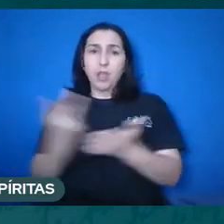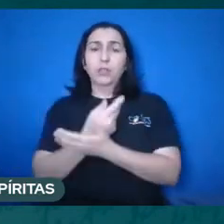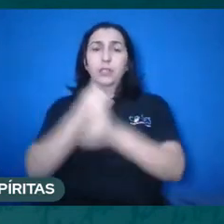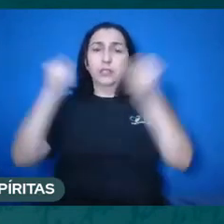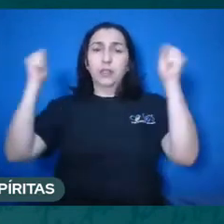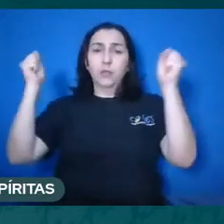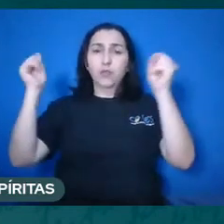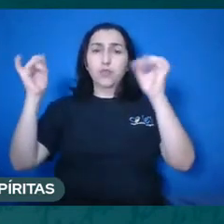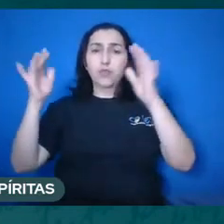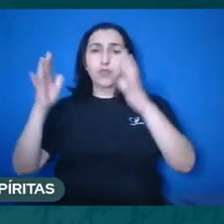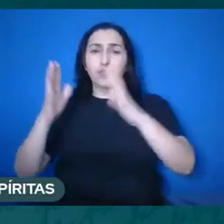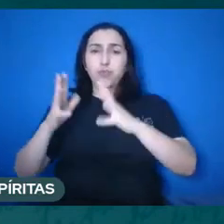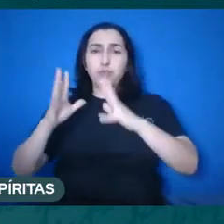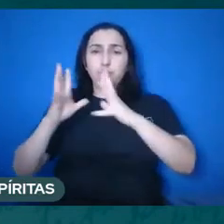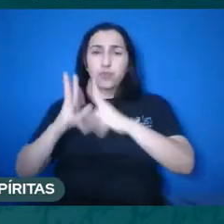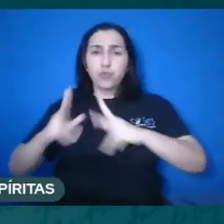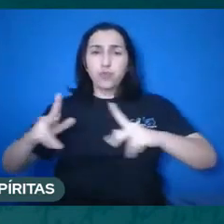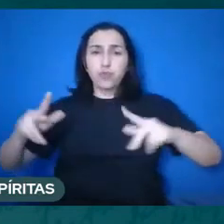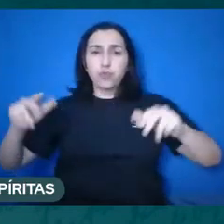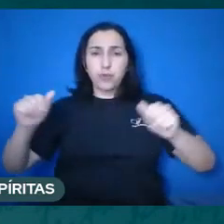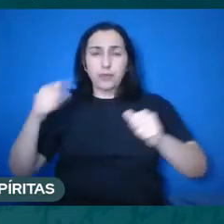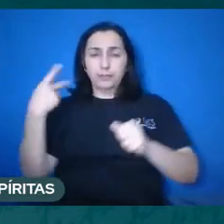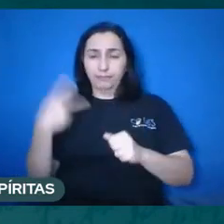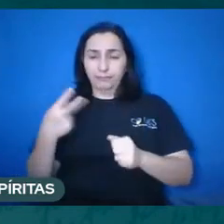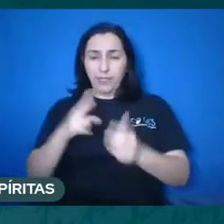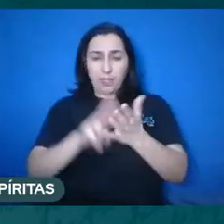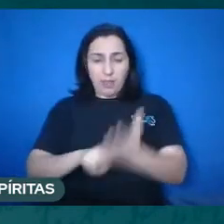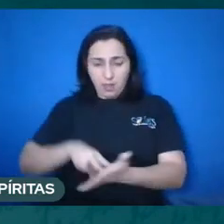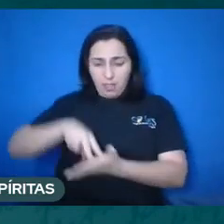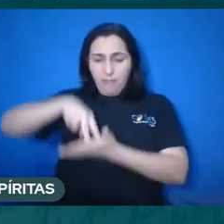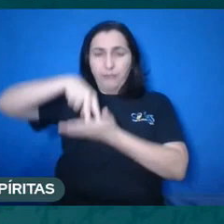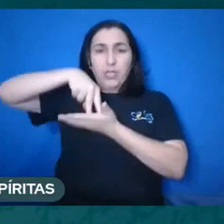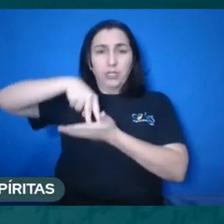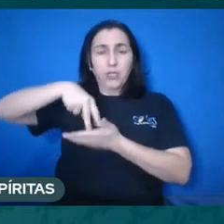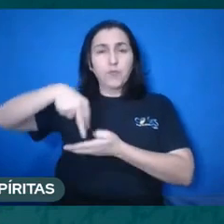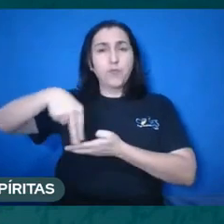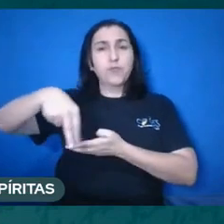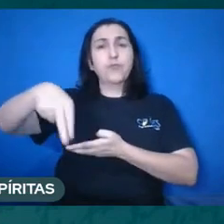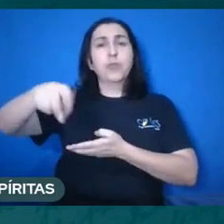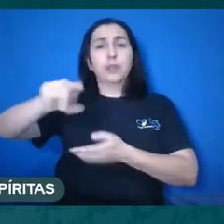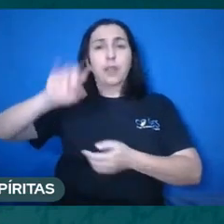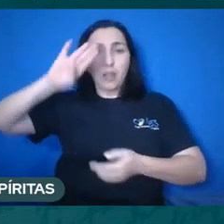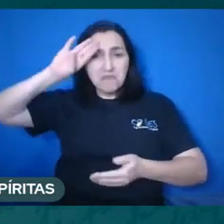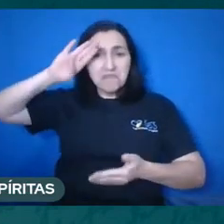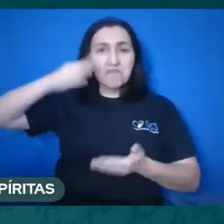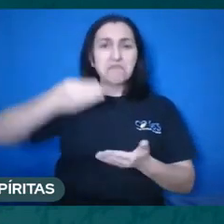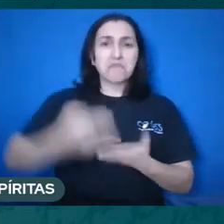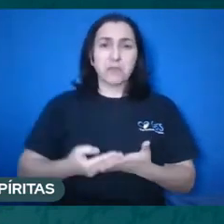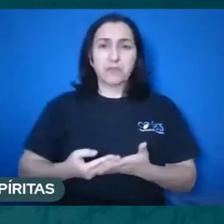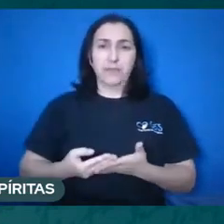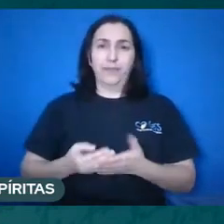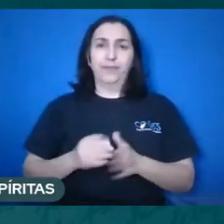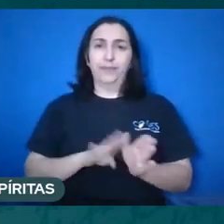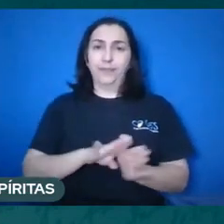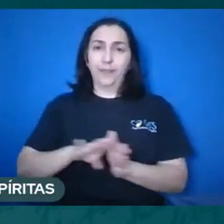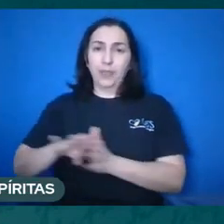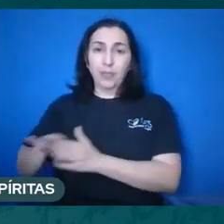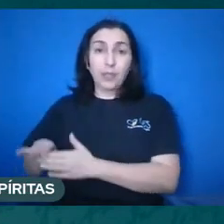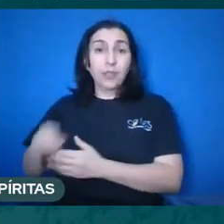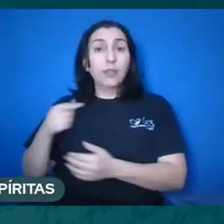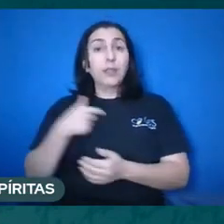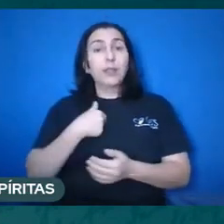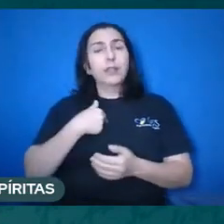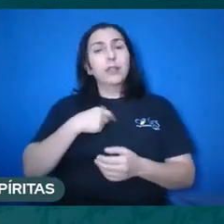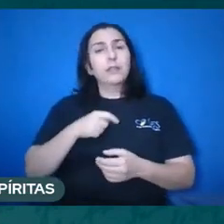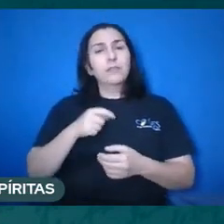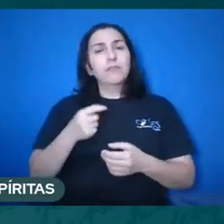dos apóstolos. Então é isso tudo que a doutrina espírita nos oportuniza para entendermos que estamos aqui no melhor